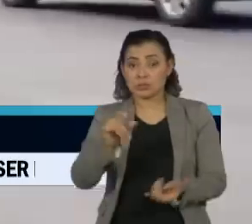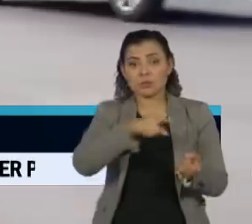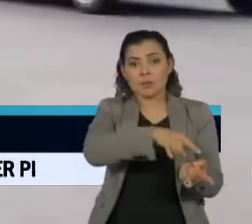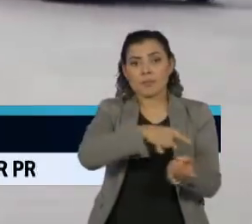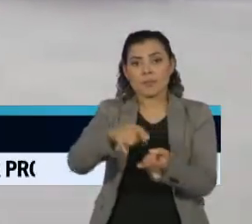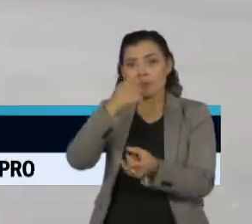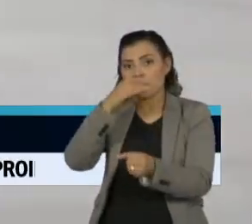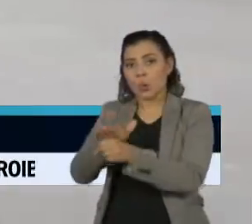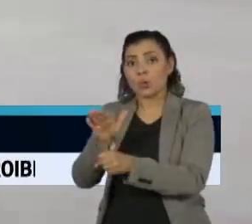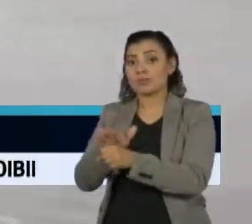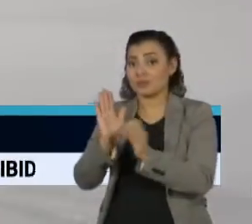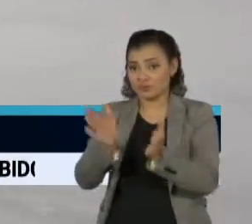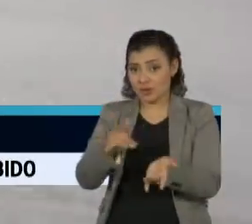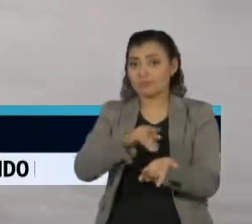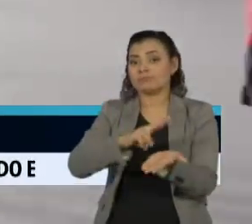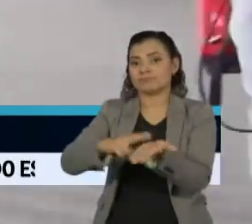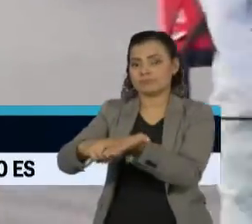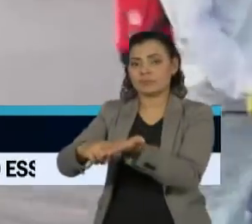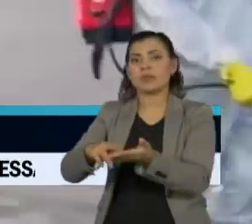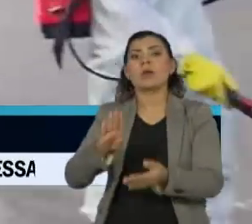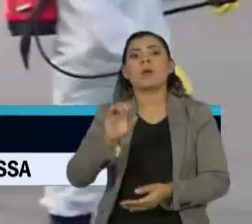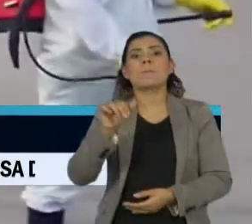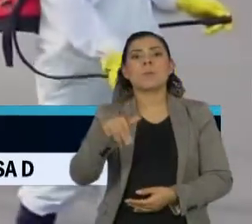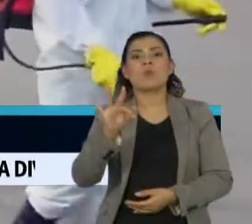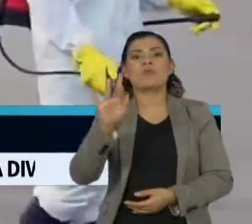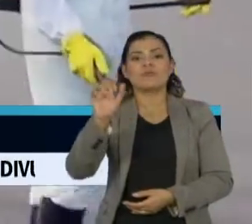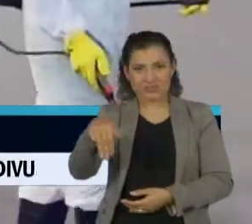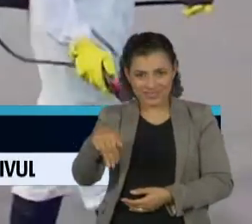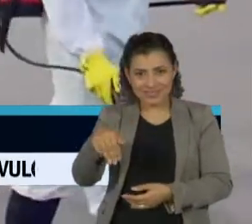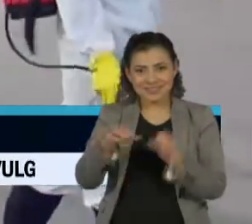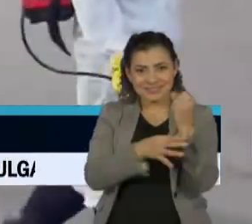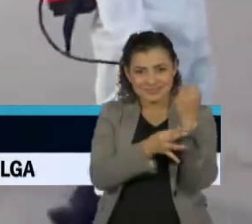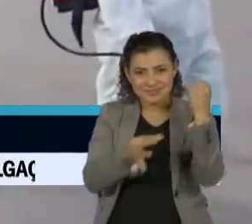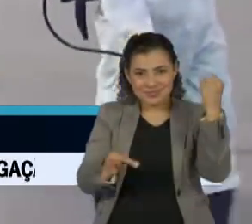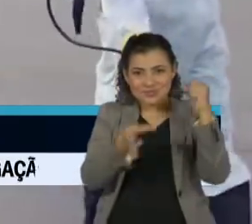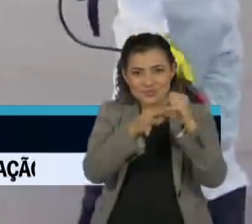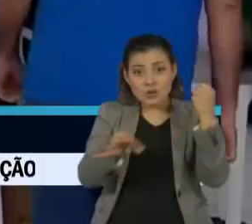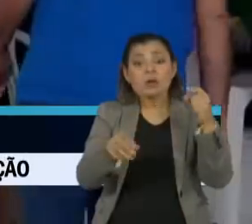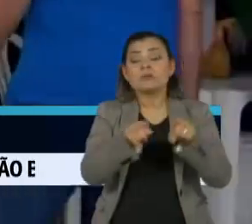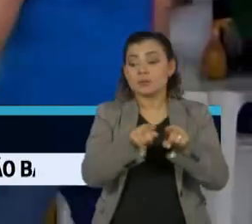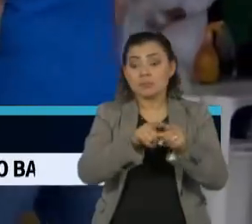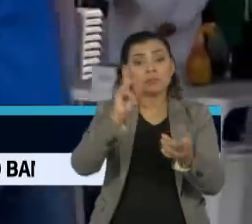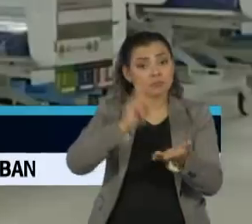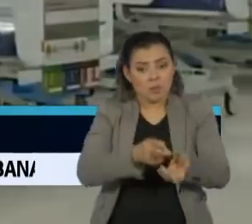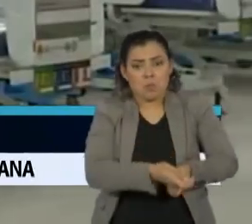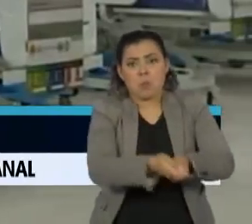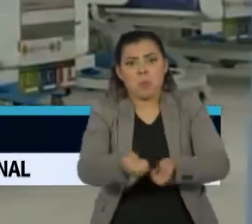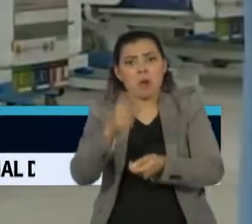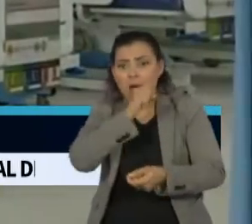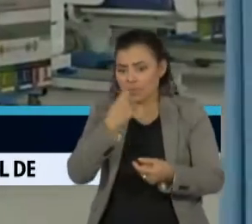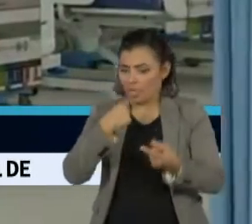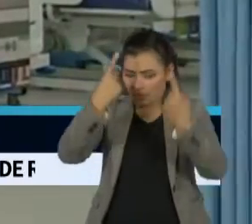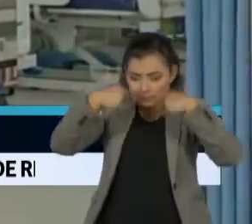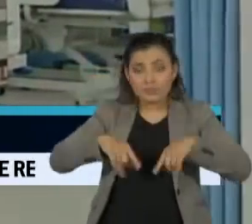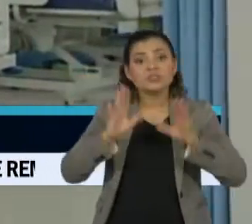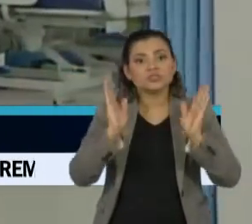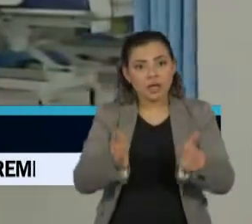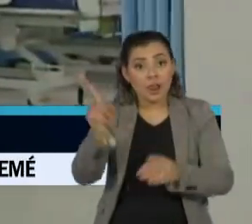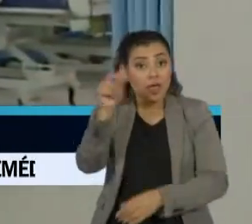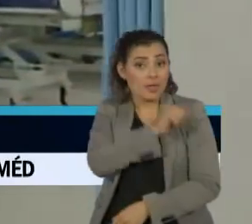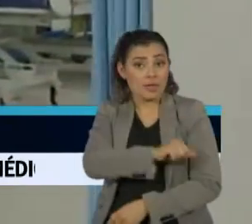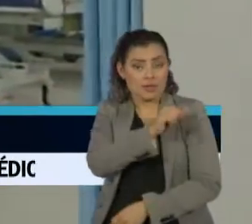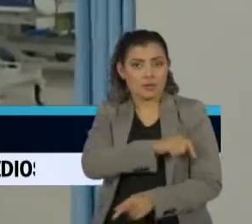nas cidades estão ocupados. No bairro do Bonfim, agentes fizeram higienização das ruas e testes rápidos. No Rio de Janeiro, um